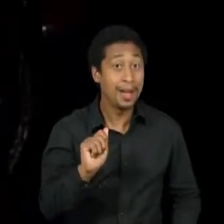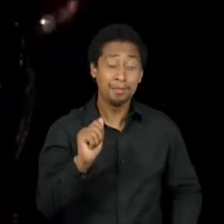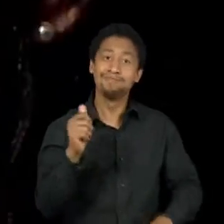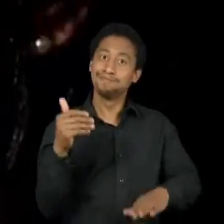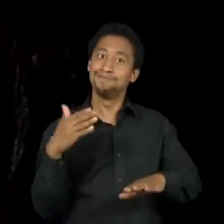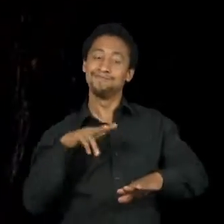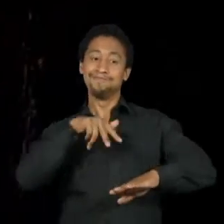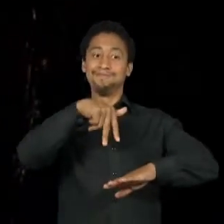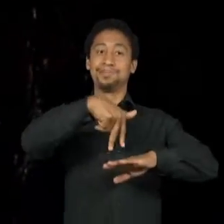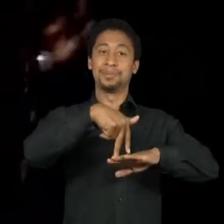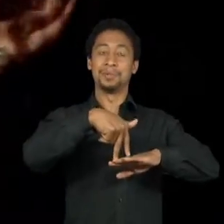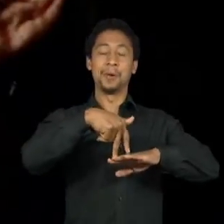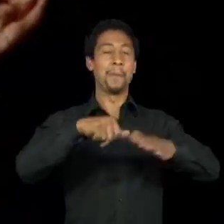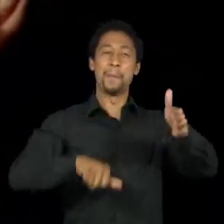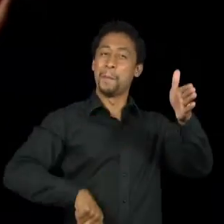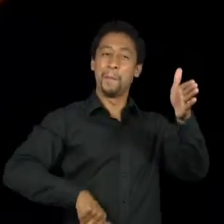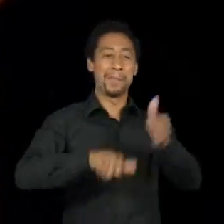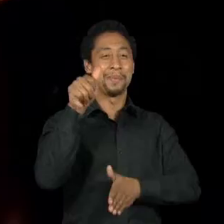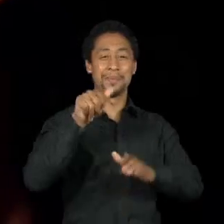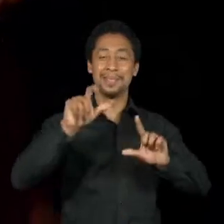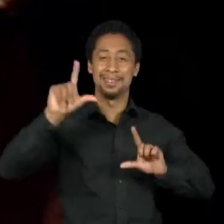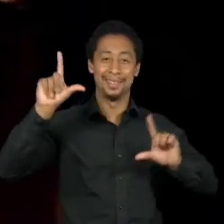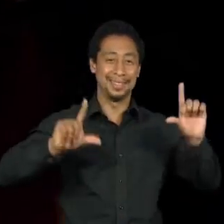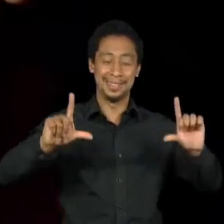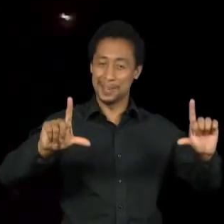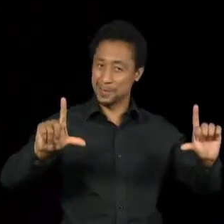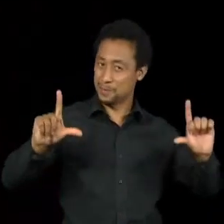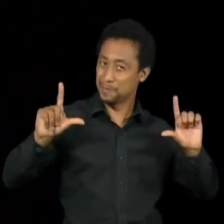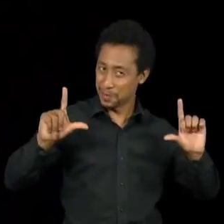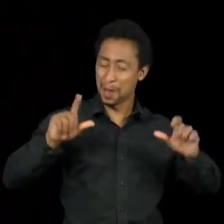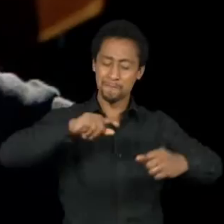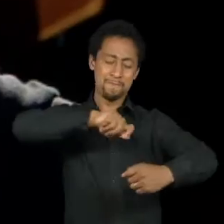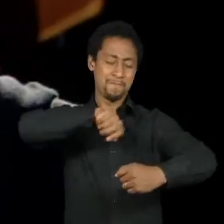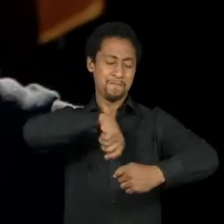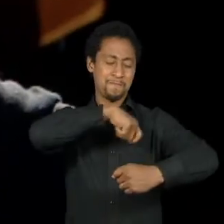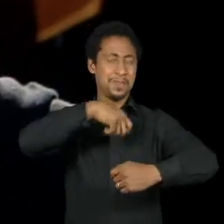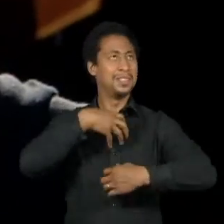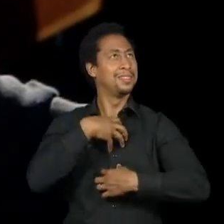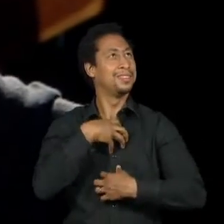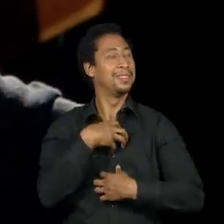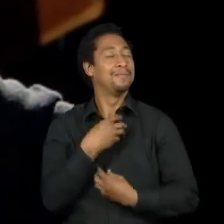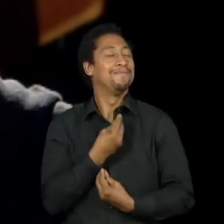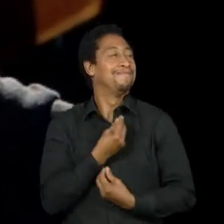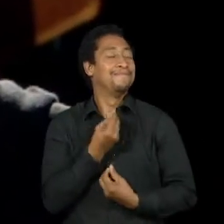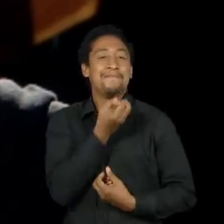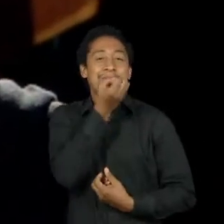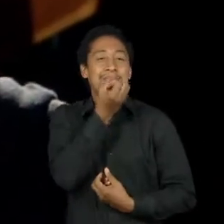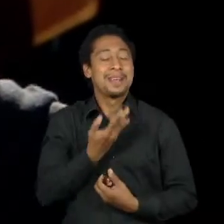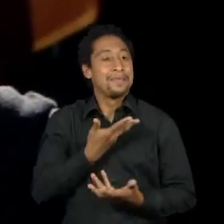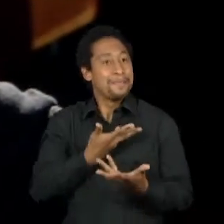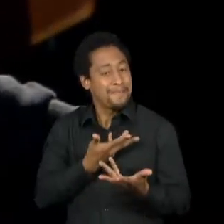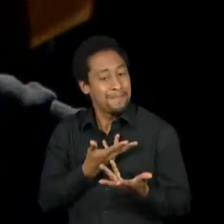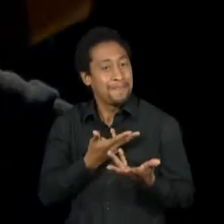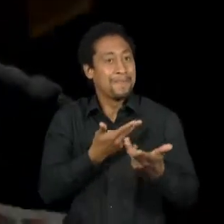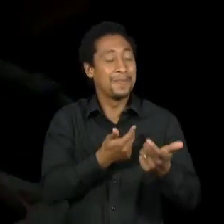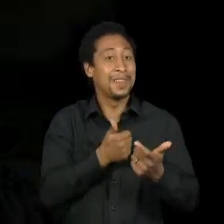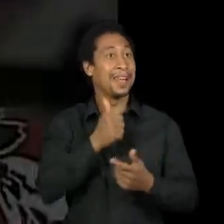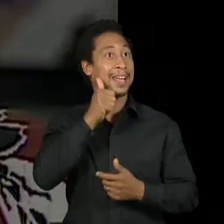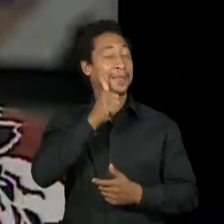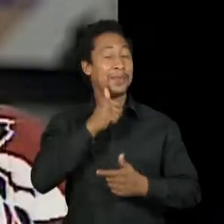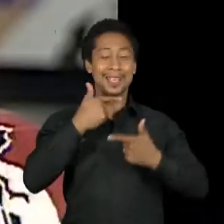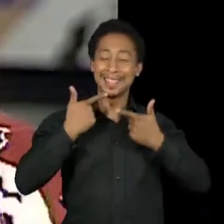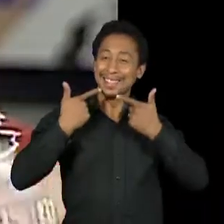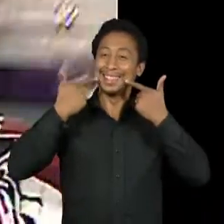primeira aparição nas telinhas. E mesmo tenho certeza de que ela se sentiu em casa, recebida pela sempre sorridente e maternal